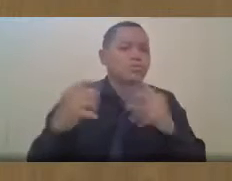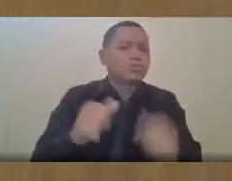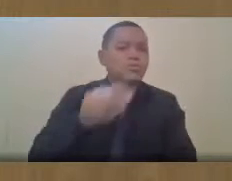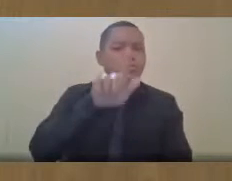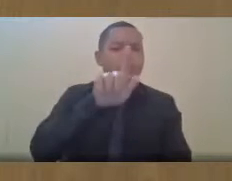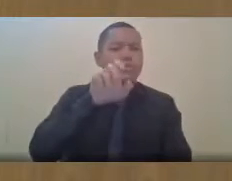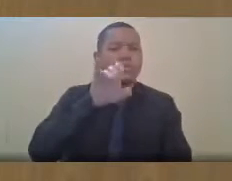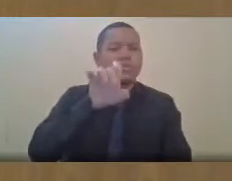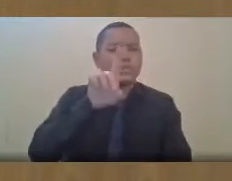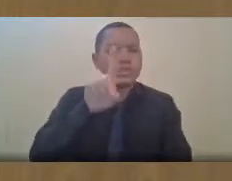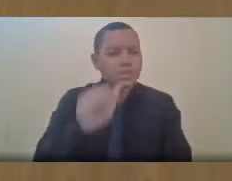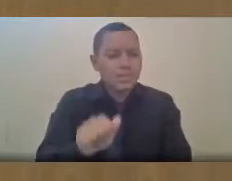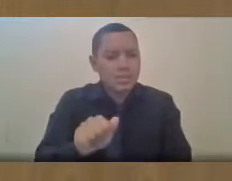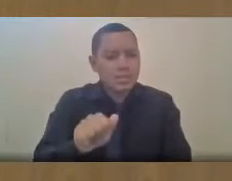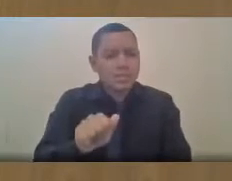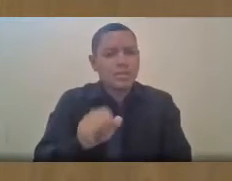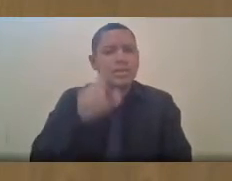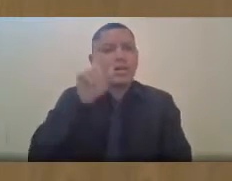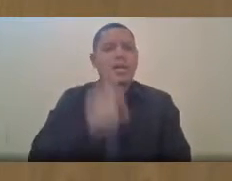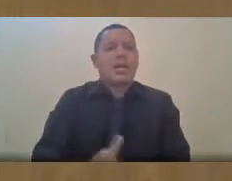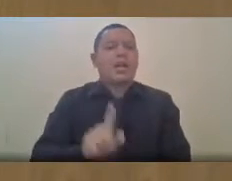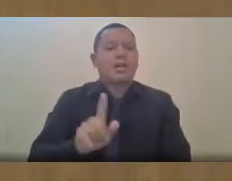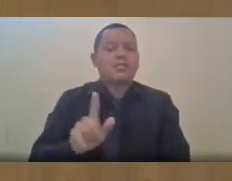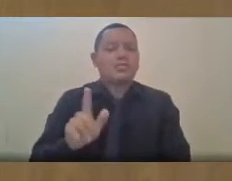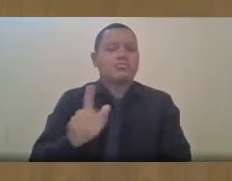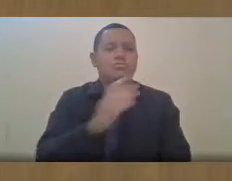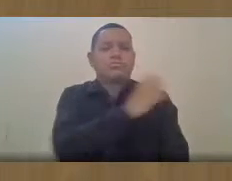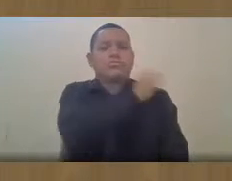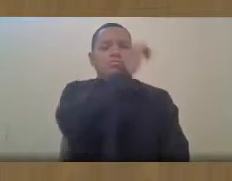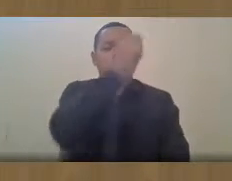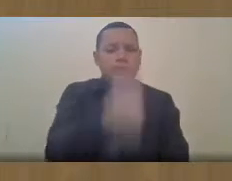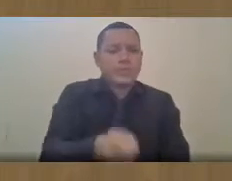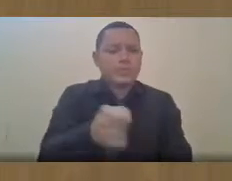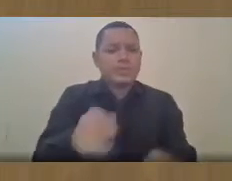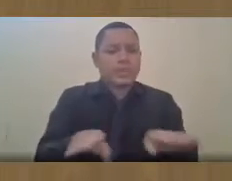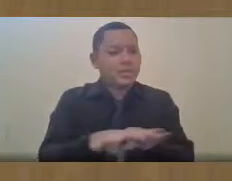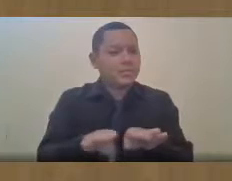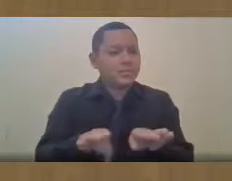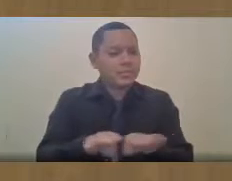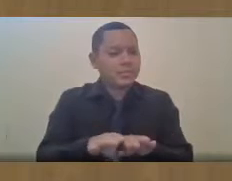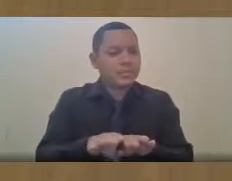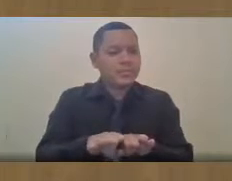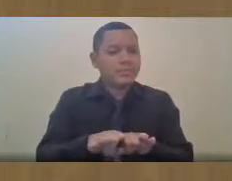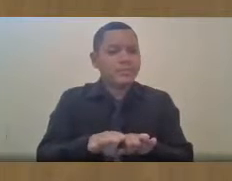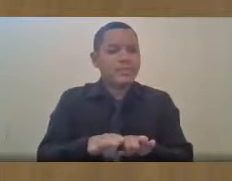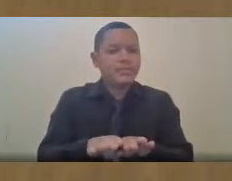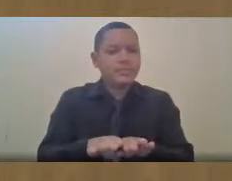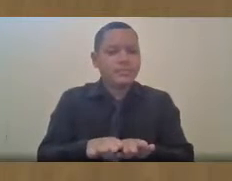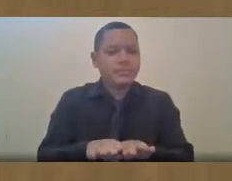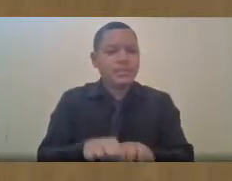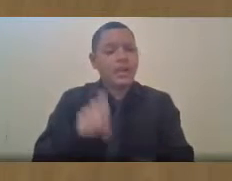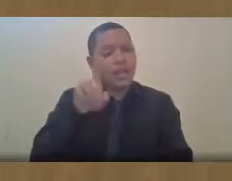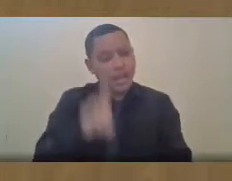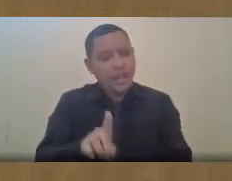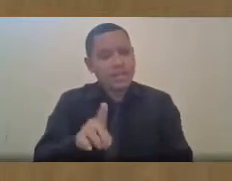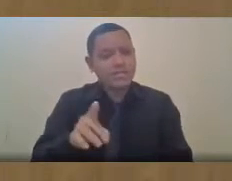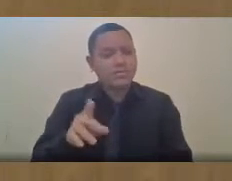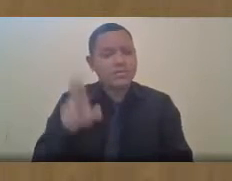ditador. Senhoras e e senhoras, esse é o discurso